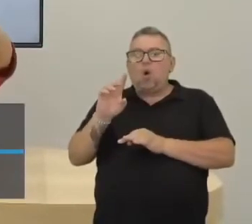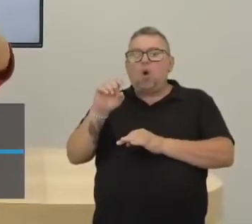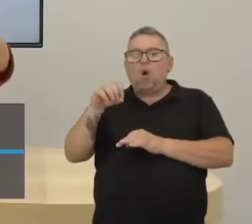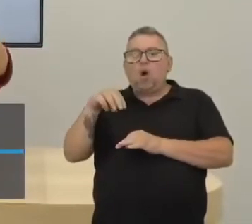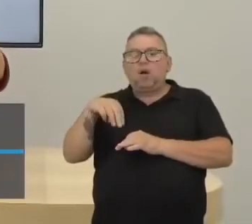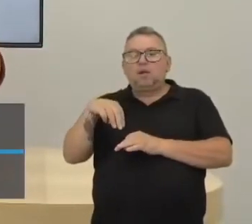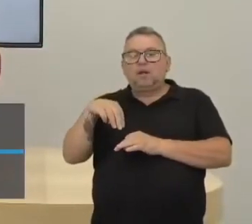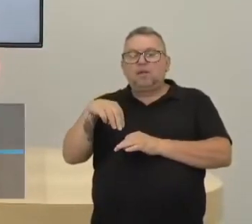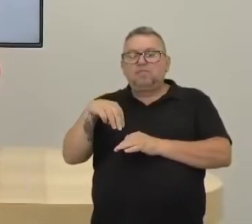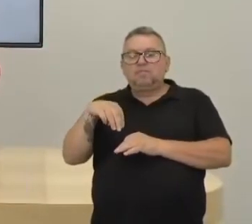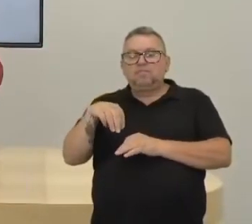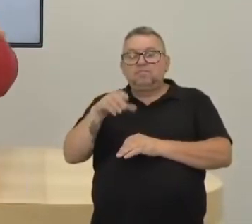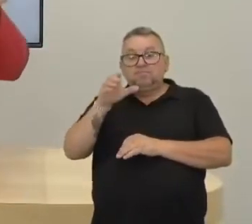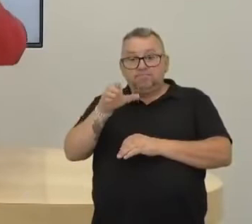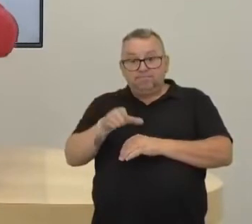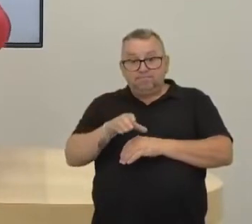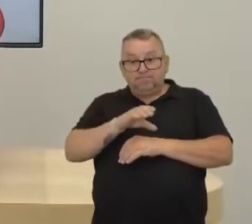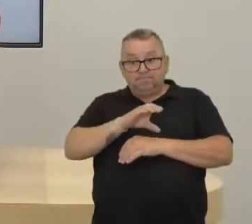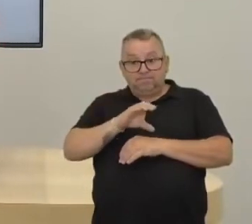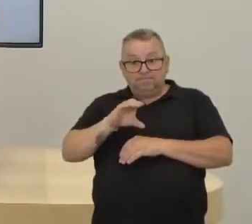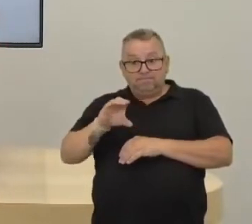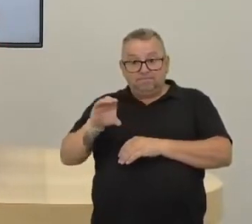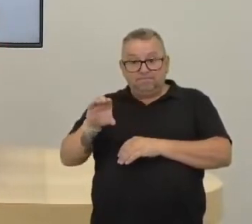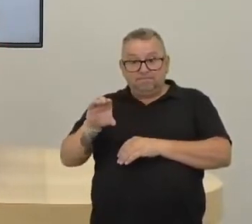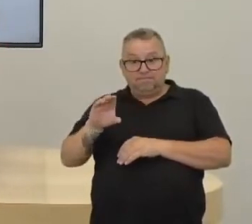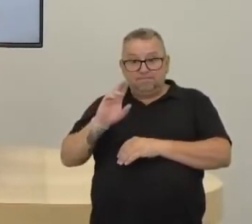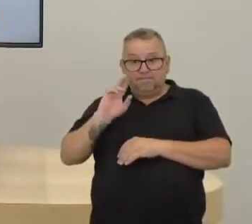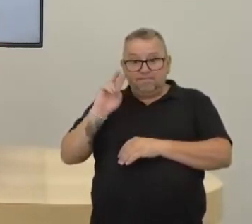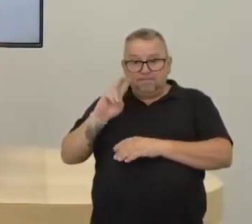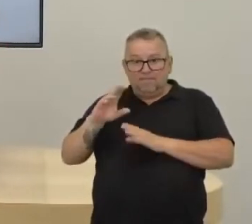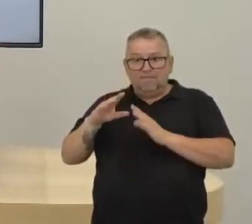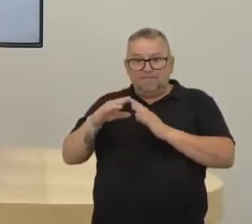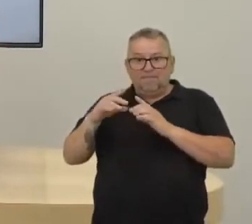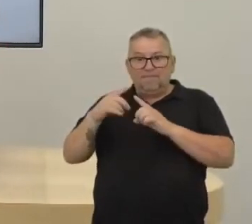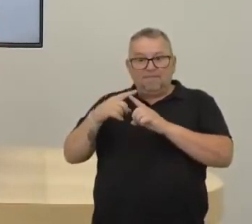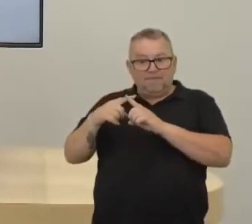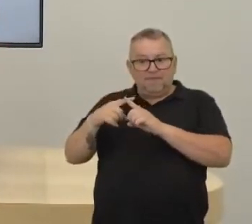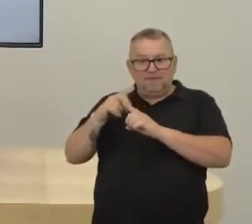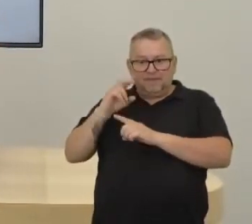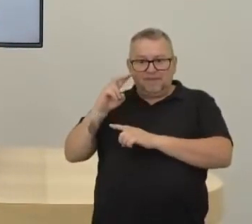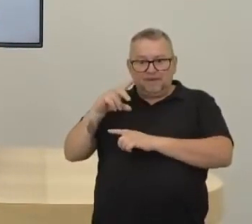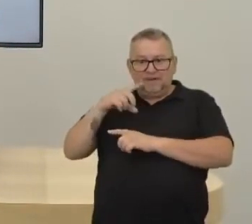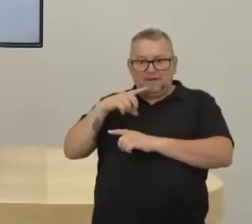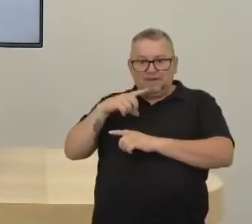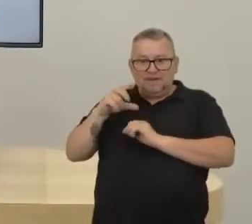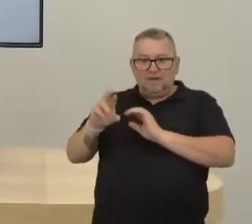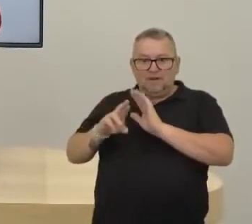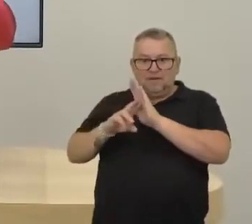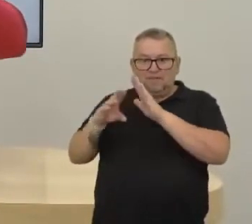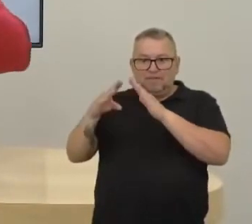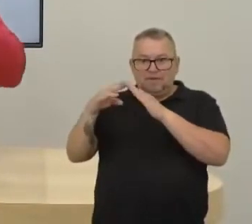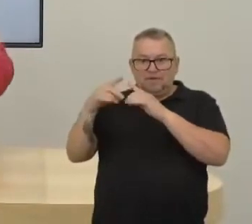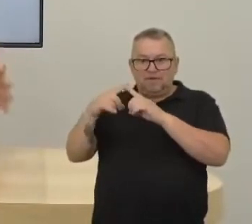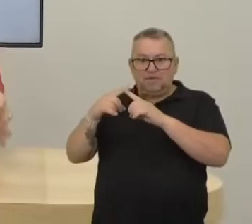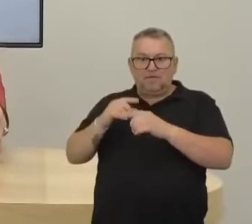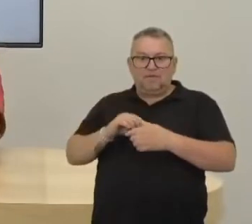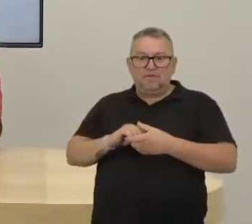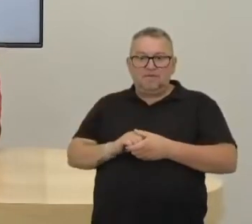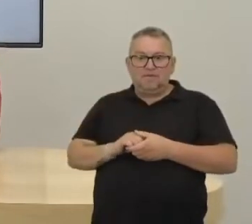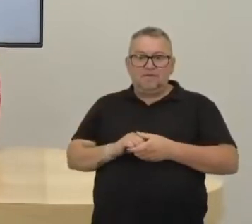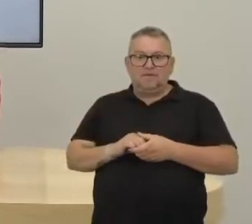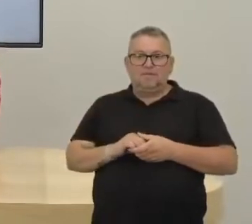clero, gente, neste momento, vocês estão vendo o nosso feudo, tem até uma igreja aqui, né? Tem uma representação aqui de uma igreja.